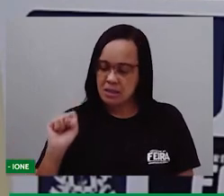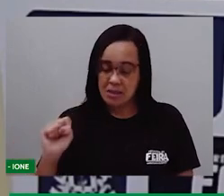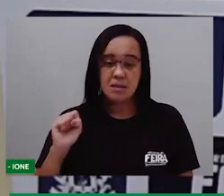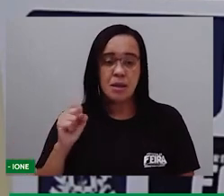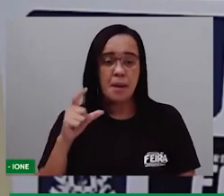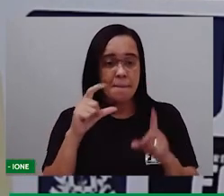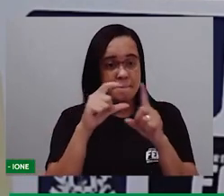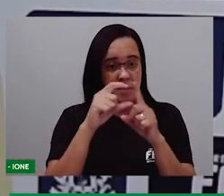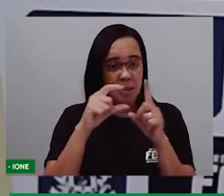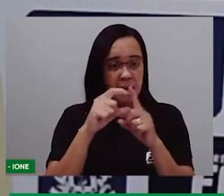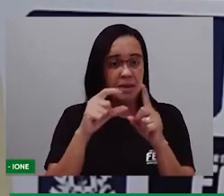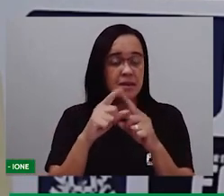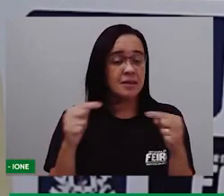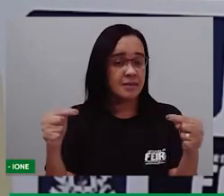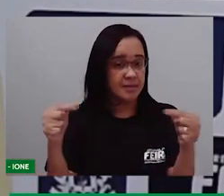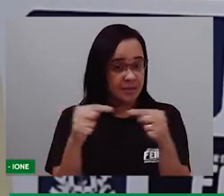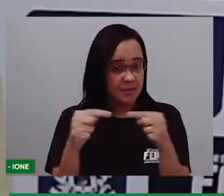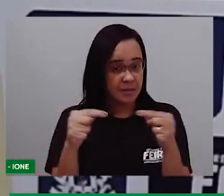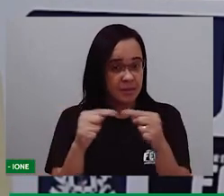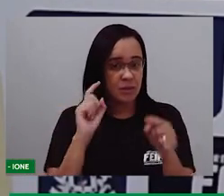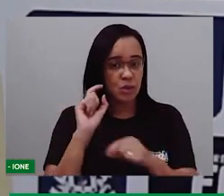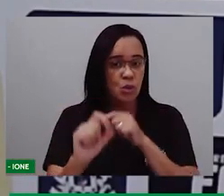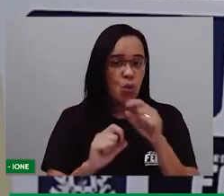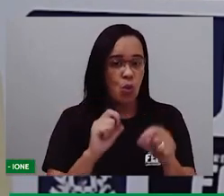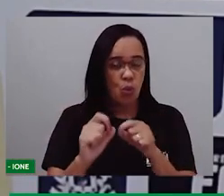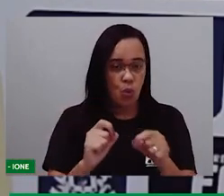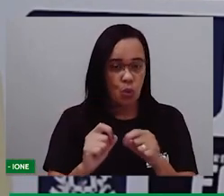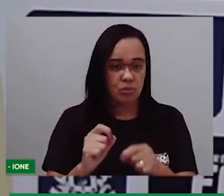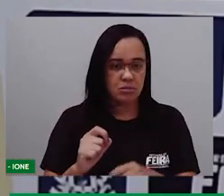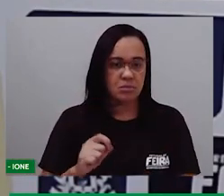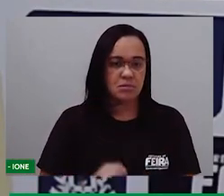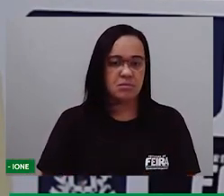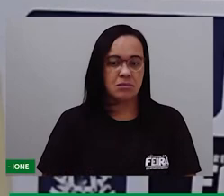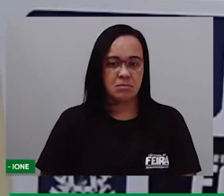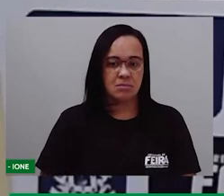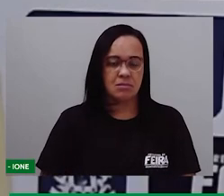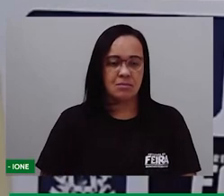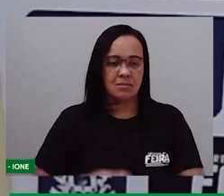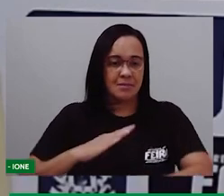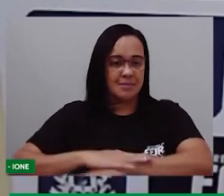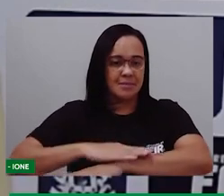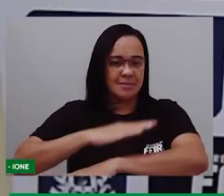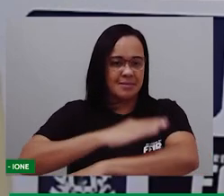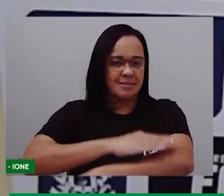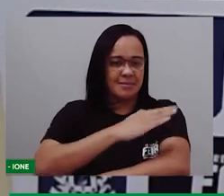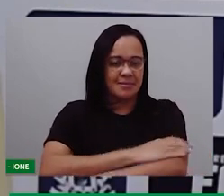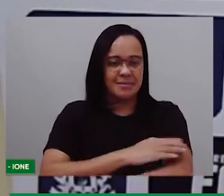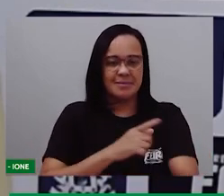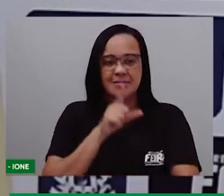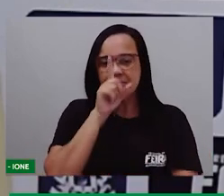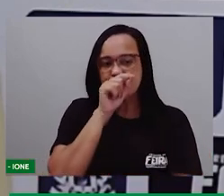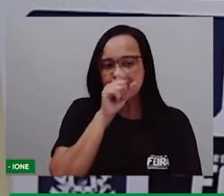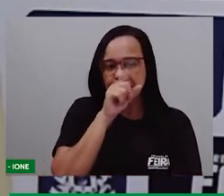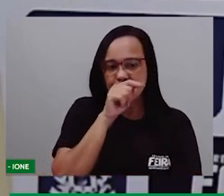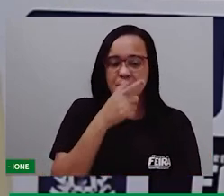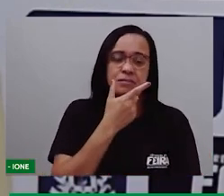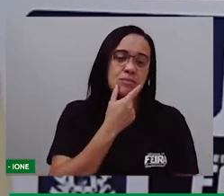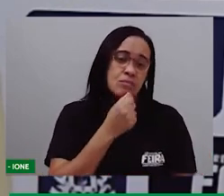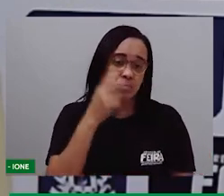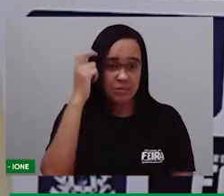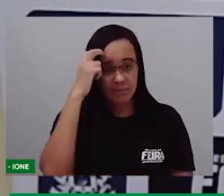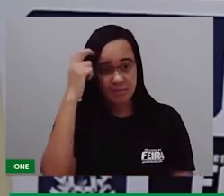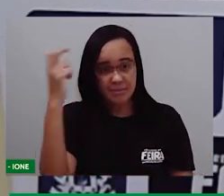traz pra gente essa sonoridade da C. Sá-bo, sá-bo, sá-bi-á-sabe.